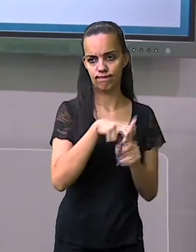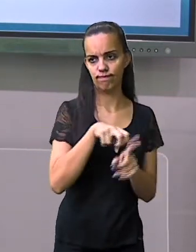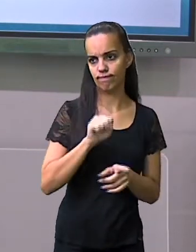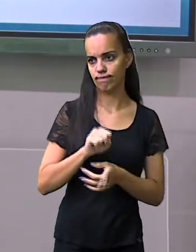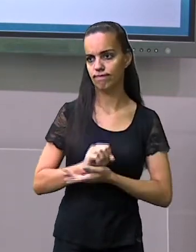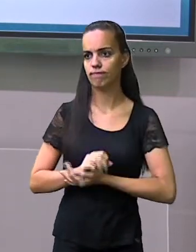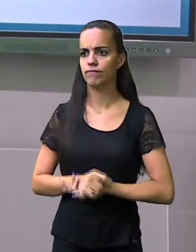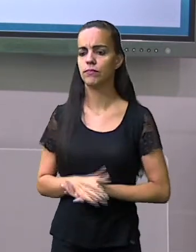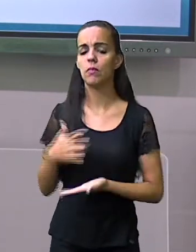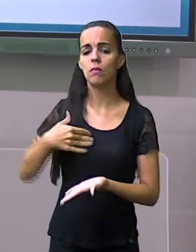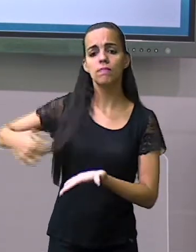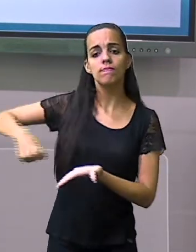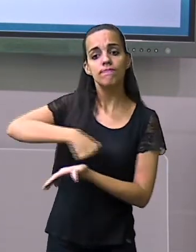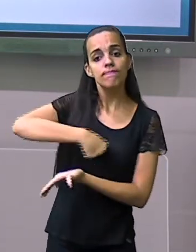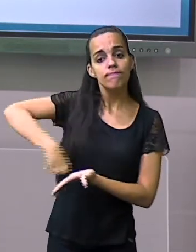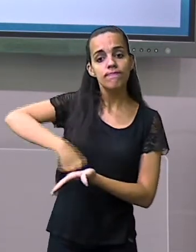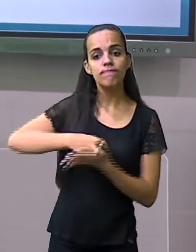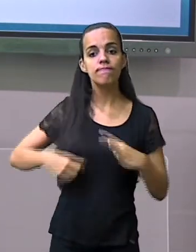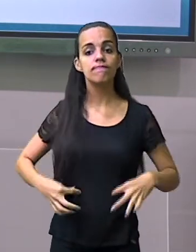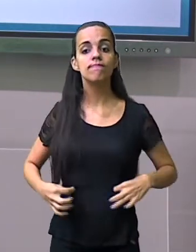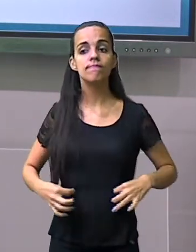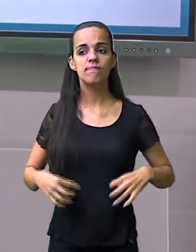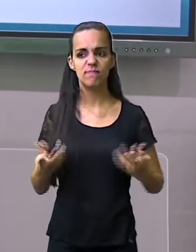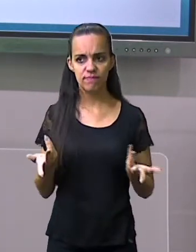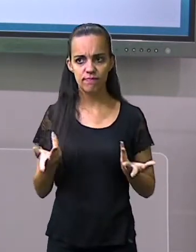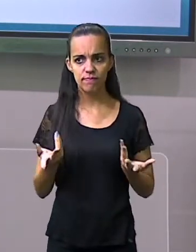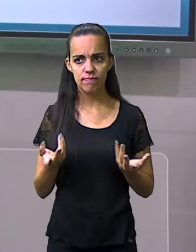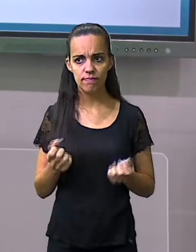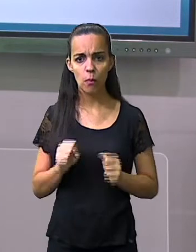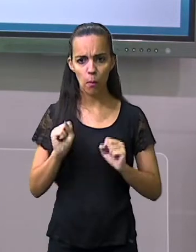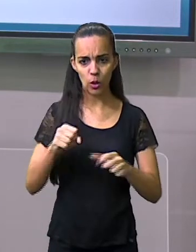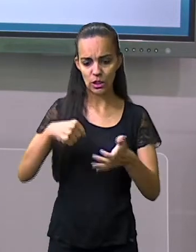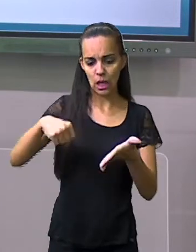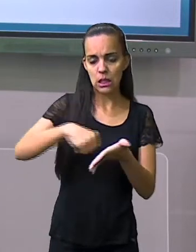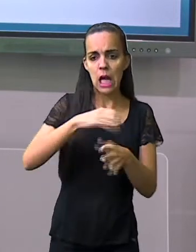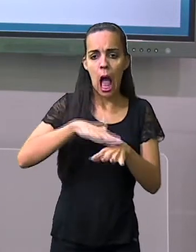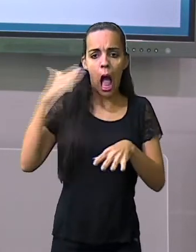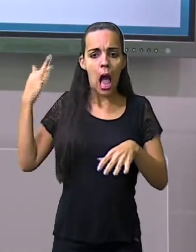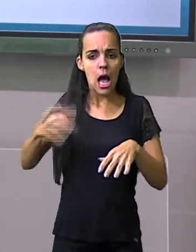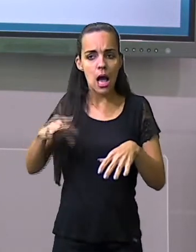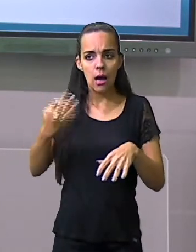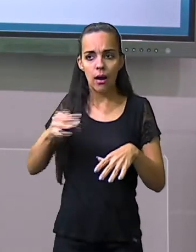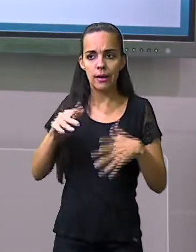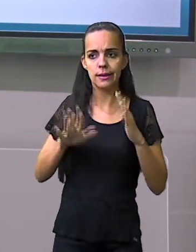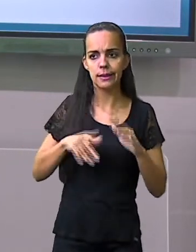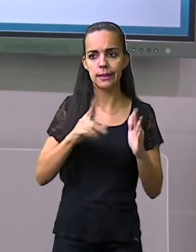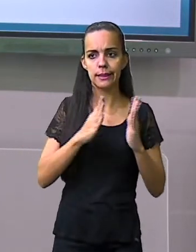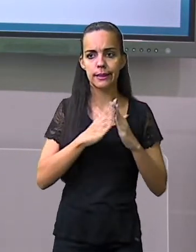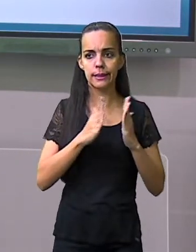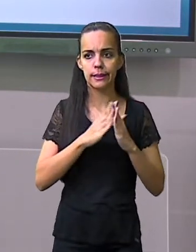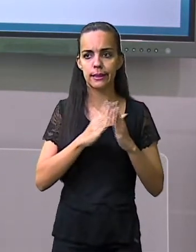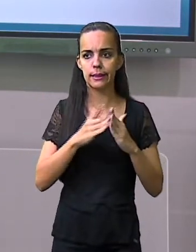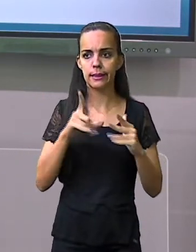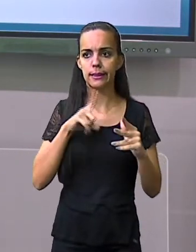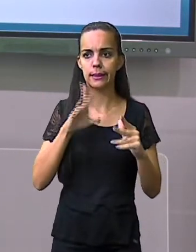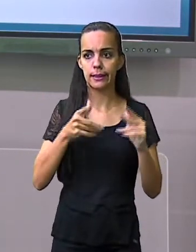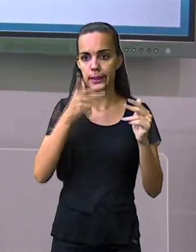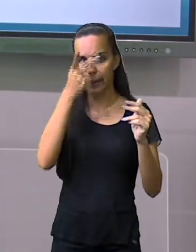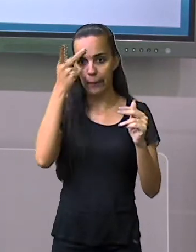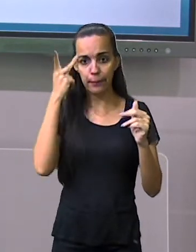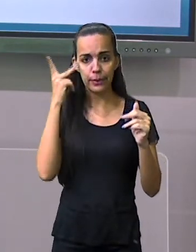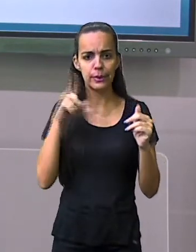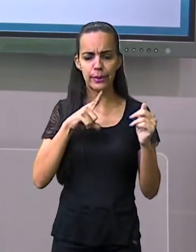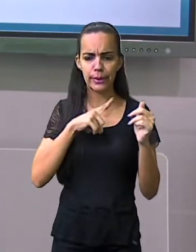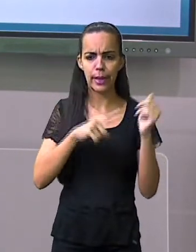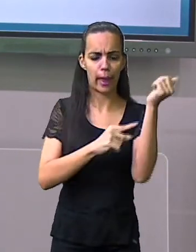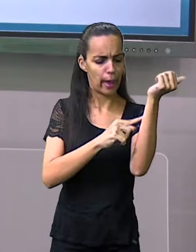E o ferro de passar roupa? Você pode se queimar. Qual dona de casa que não tem aí, né, uma marquinha